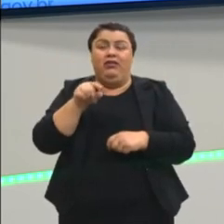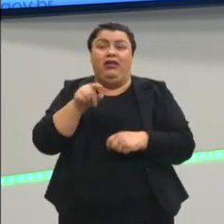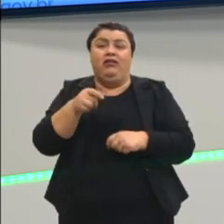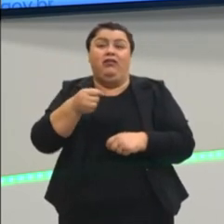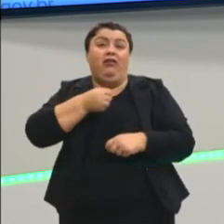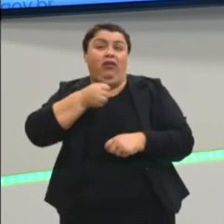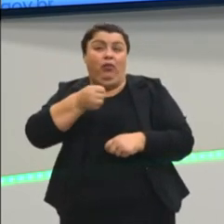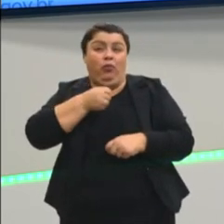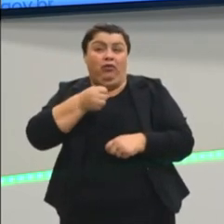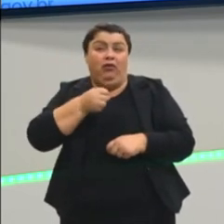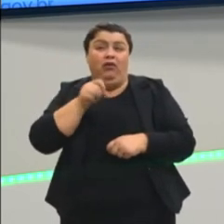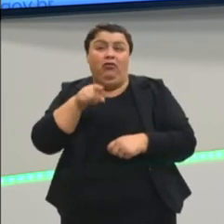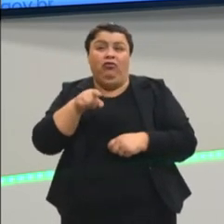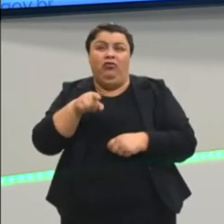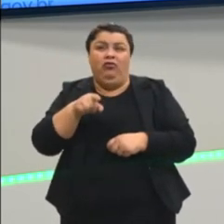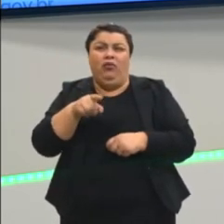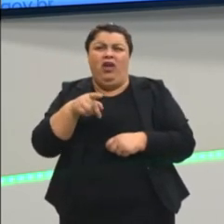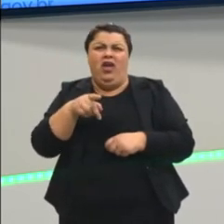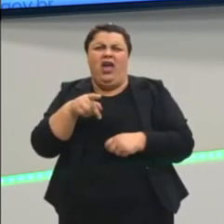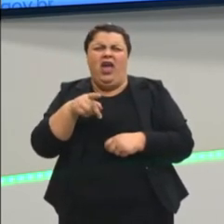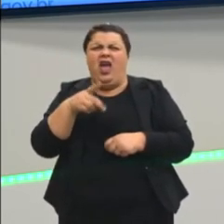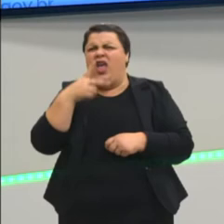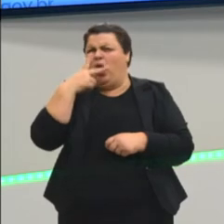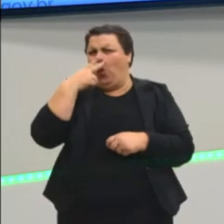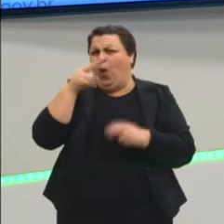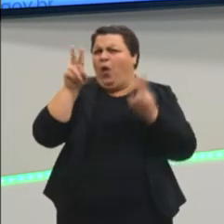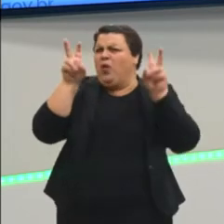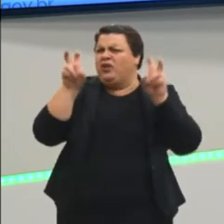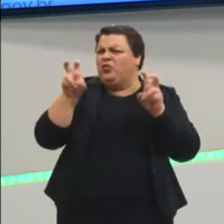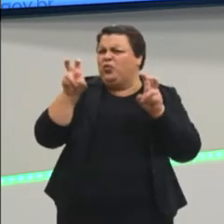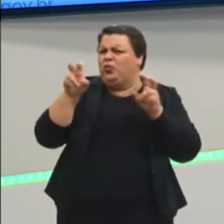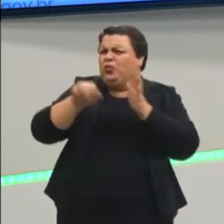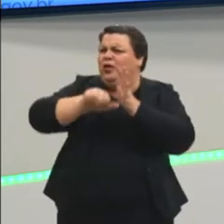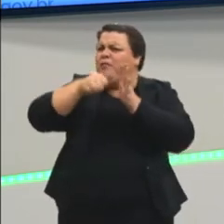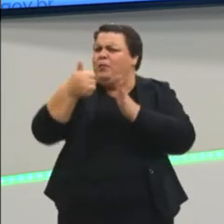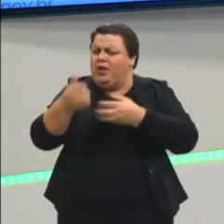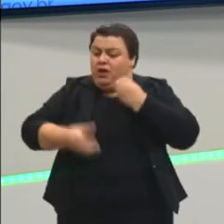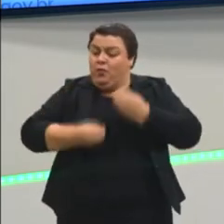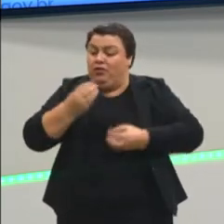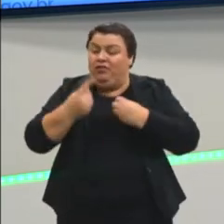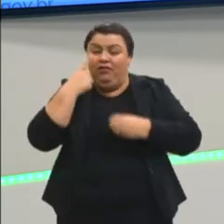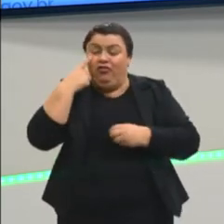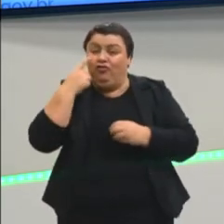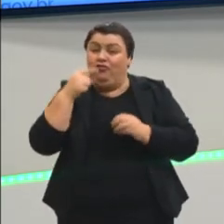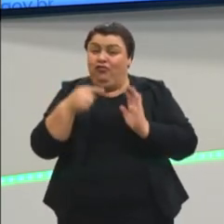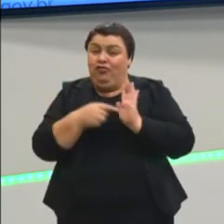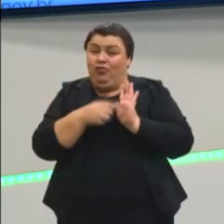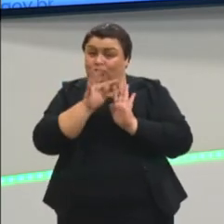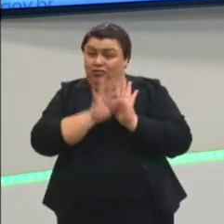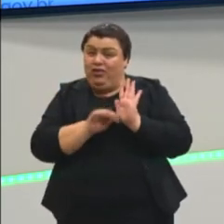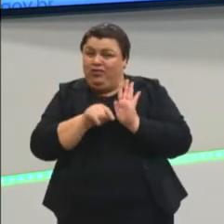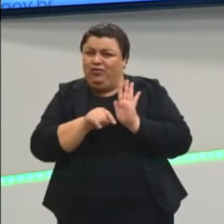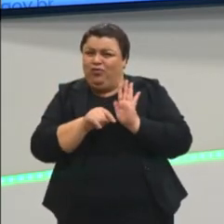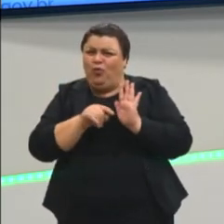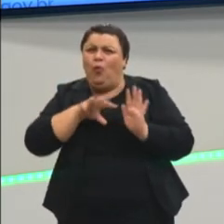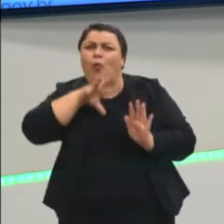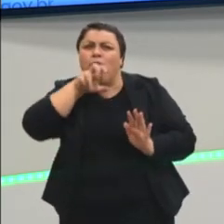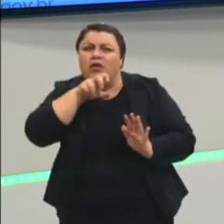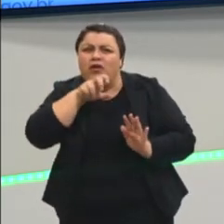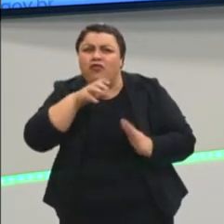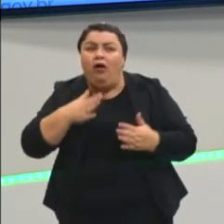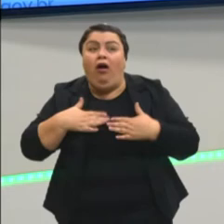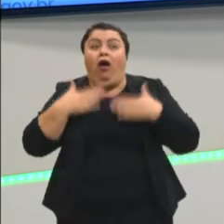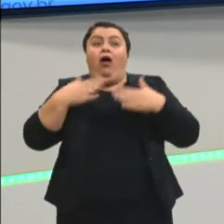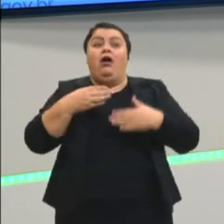reportagem, não é exatamente o mesmo daquela primeira poesia que a gente trouxe lá? O bicho, meu Deus, era um